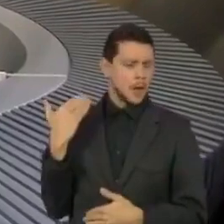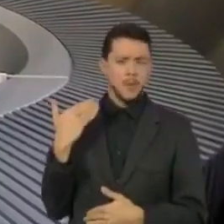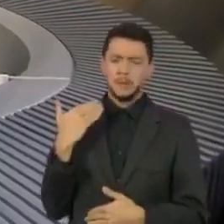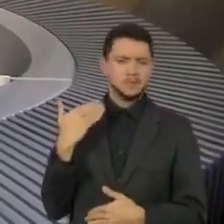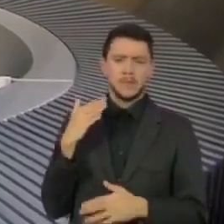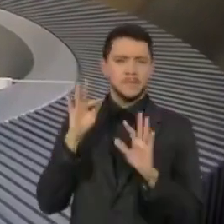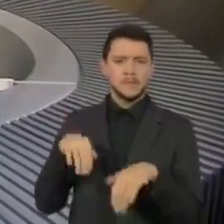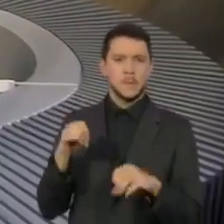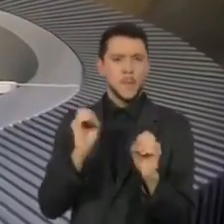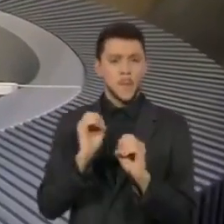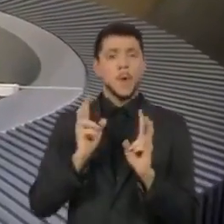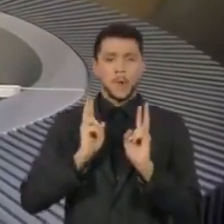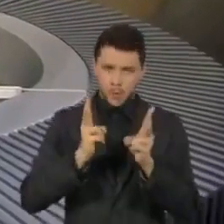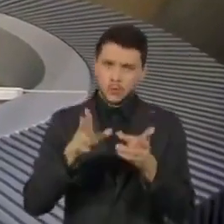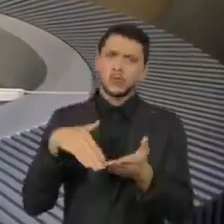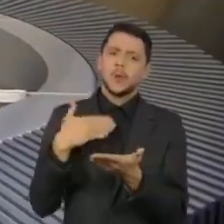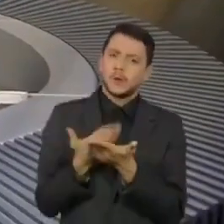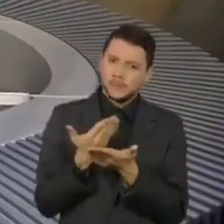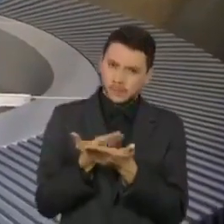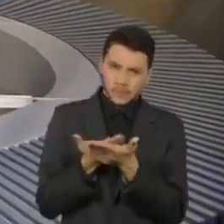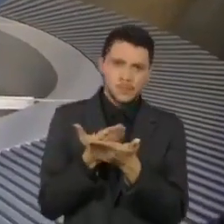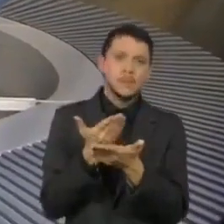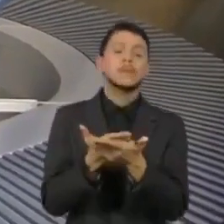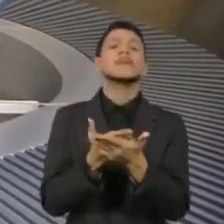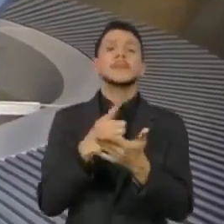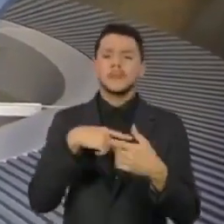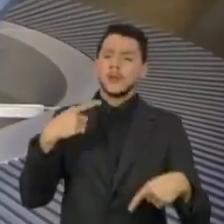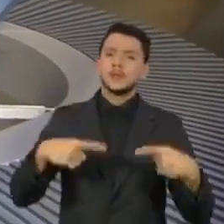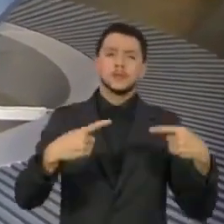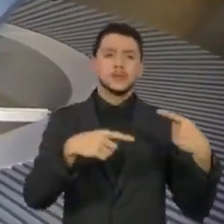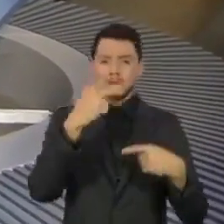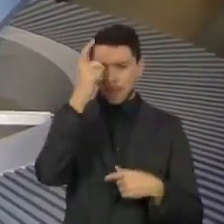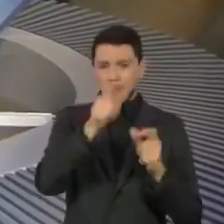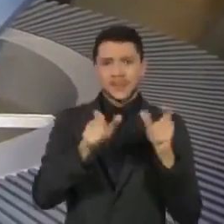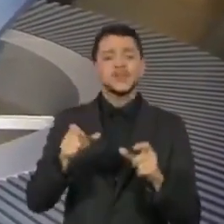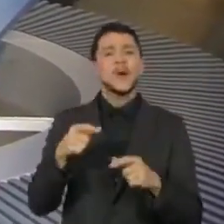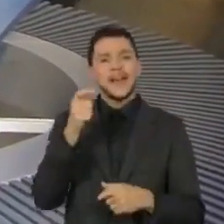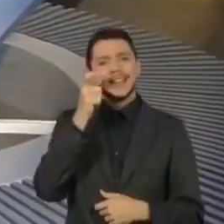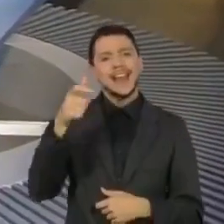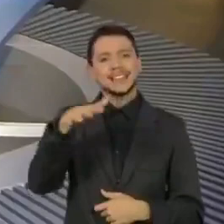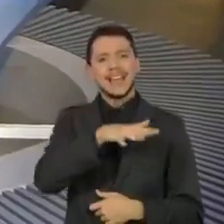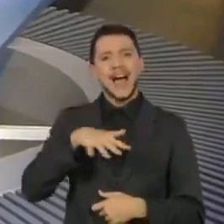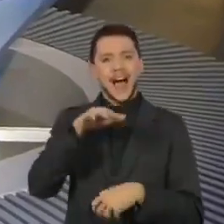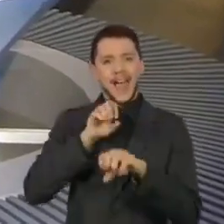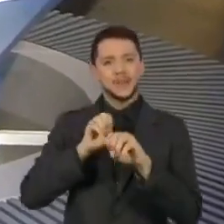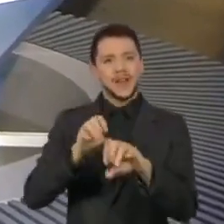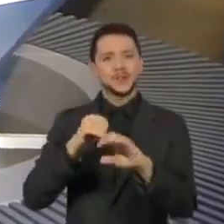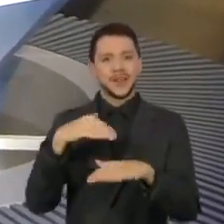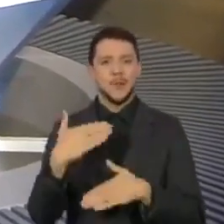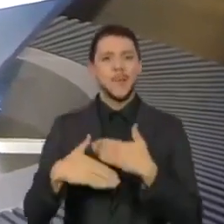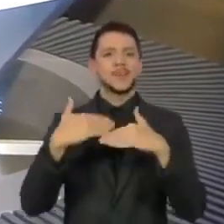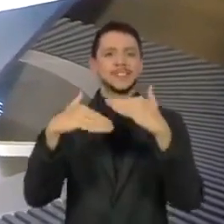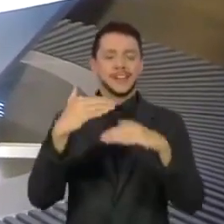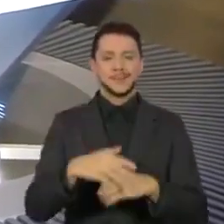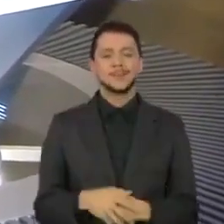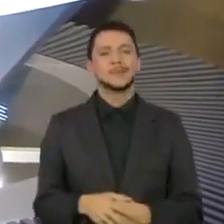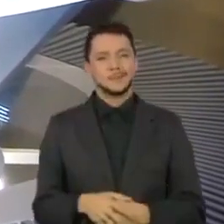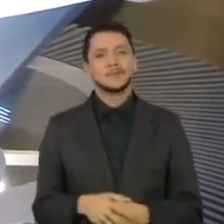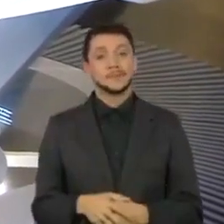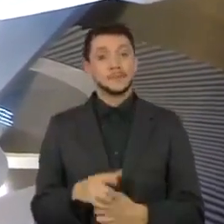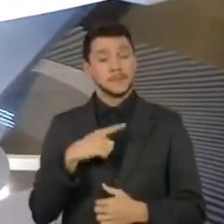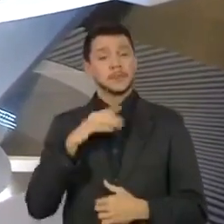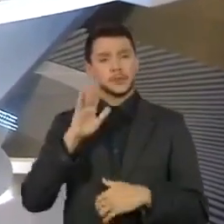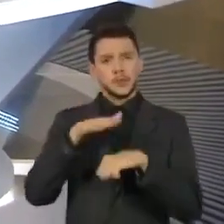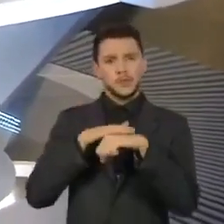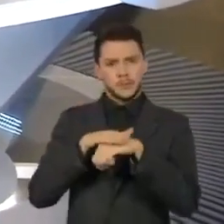Freire segue sendo estudado e discutido por quem se interessa pelo processo educacional. Eu conversei hoje com o